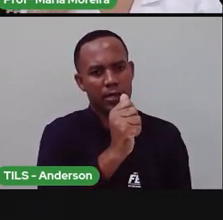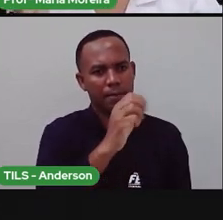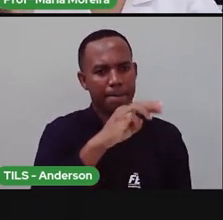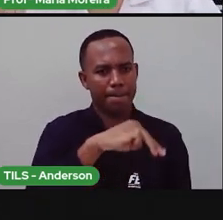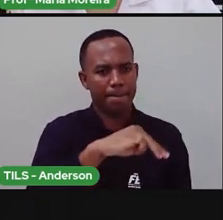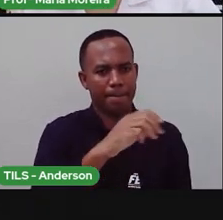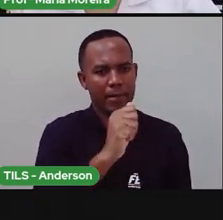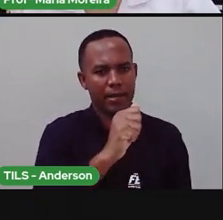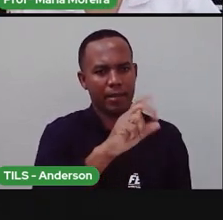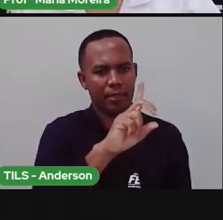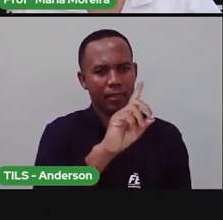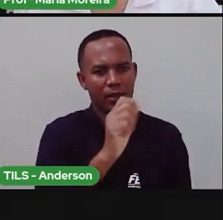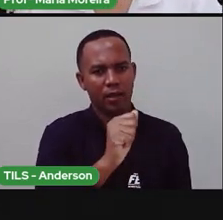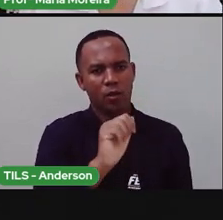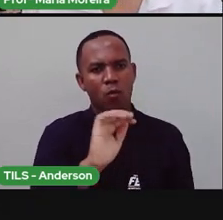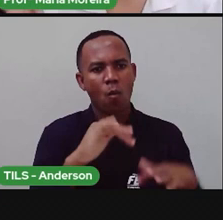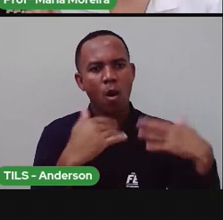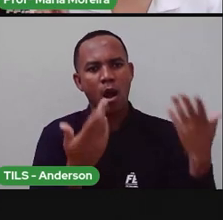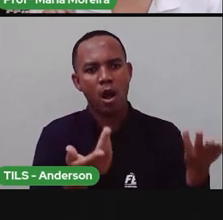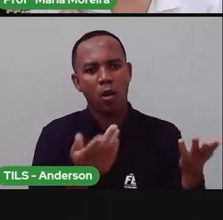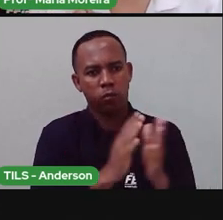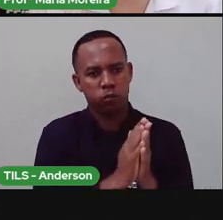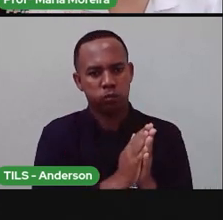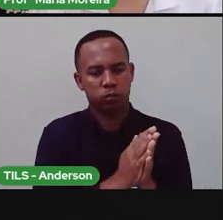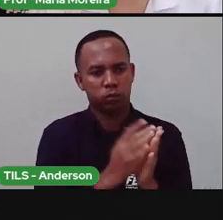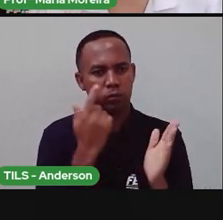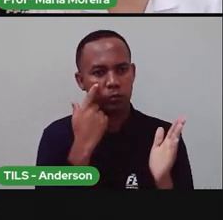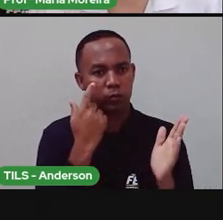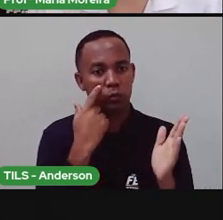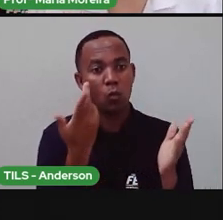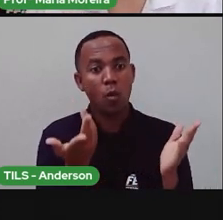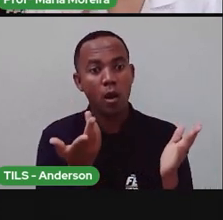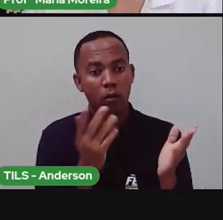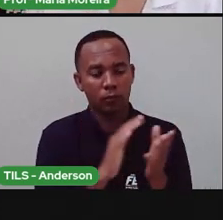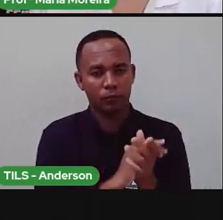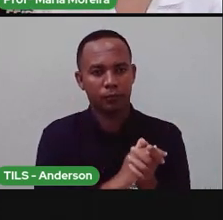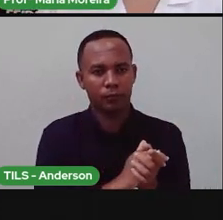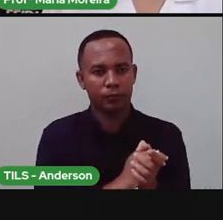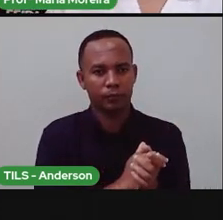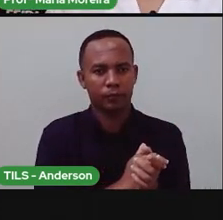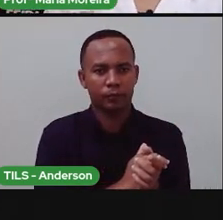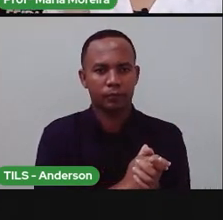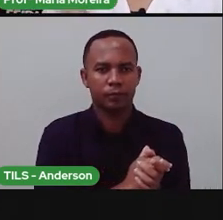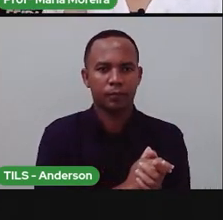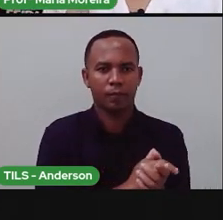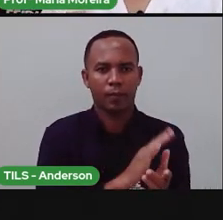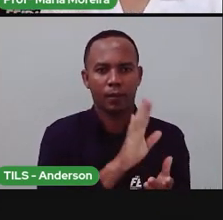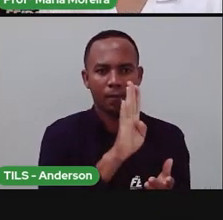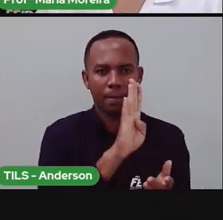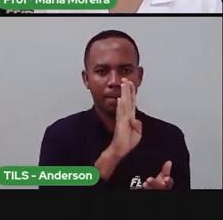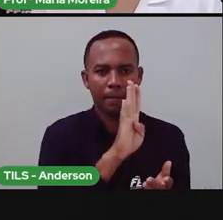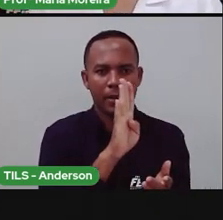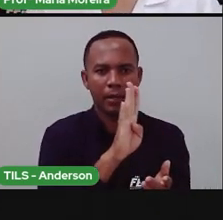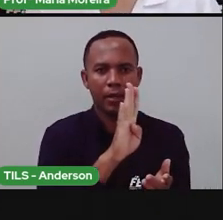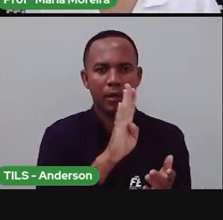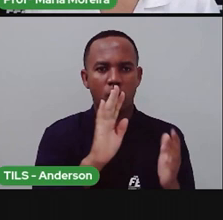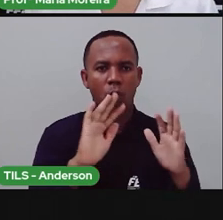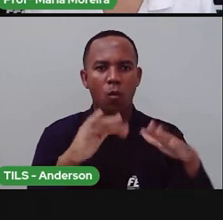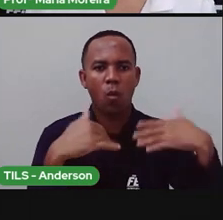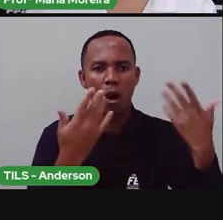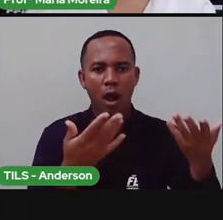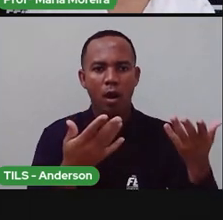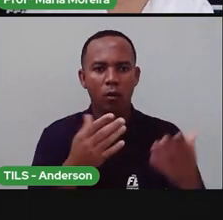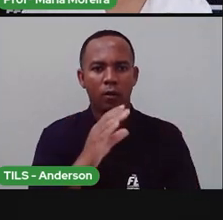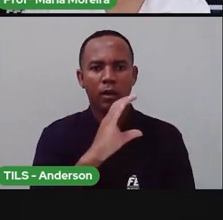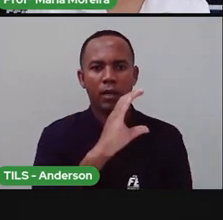Se você escolheu camadas, quais seriam essas camadas, né? Letra B, né? Qual é a